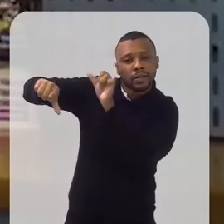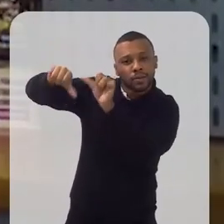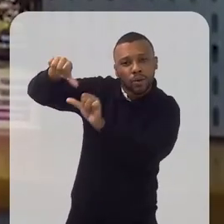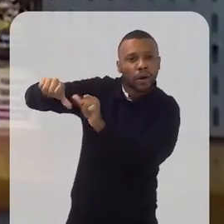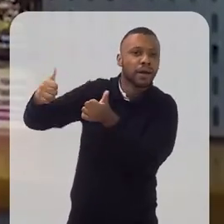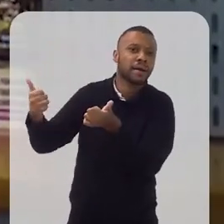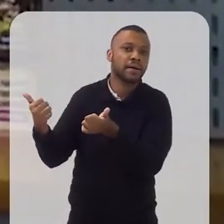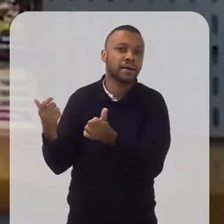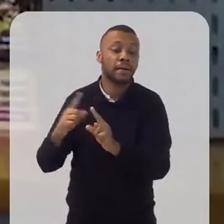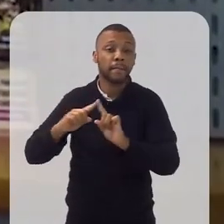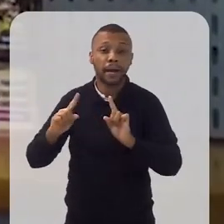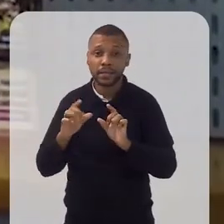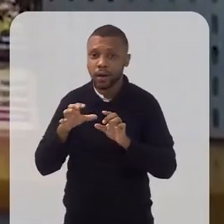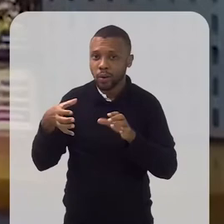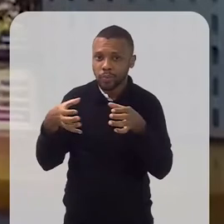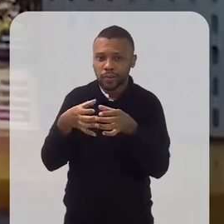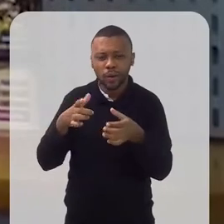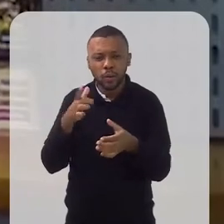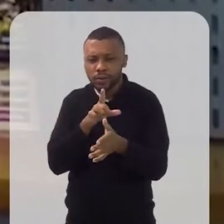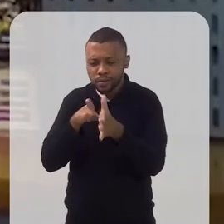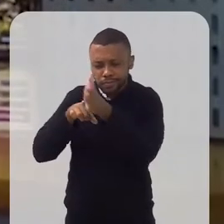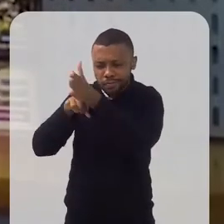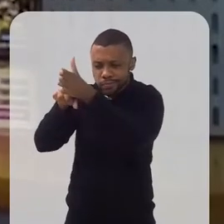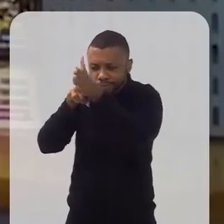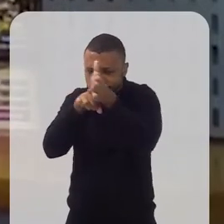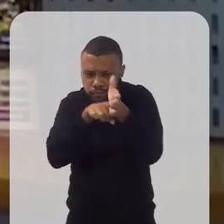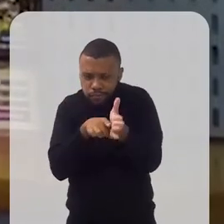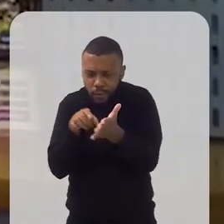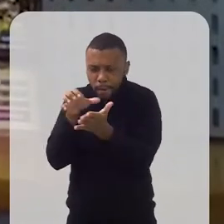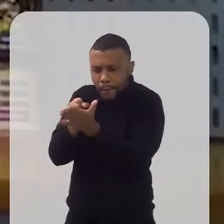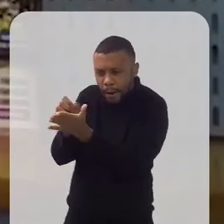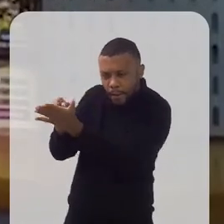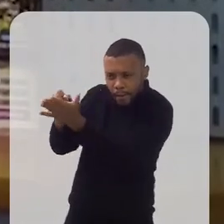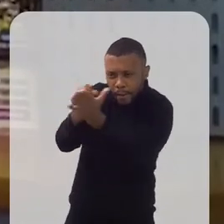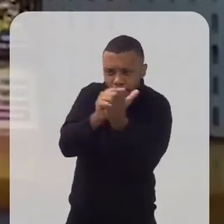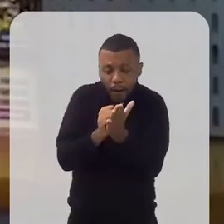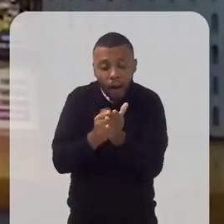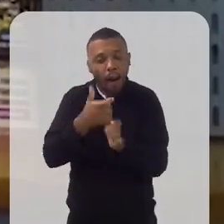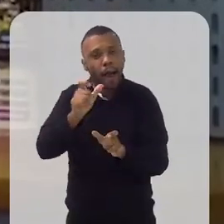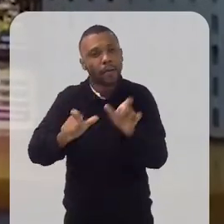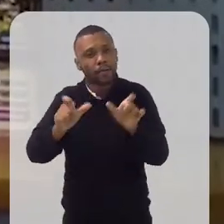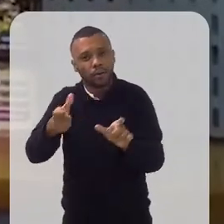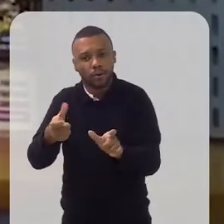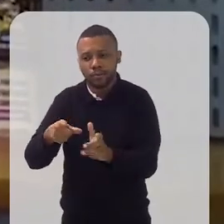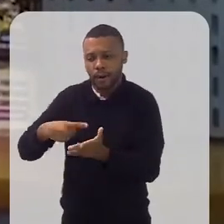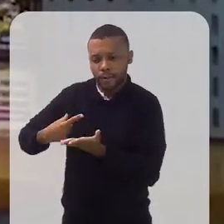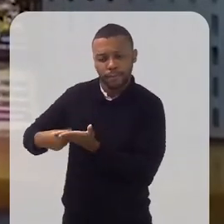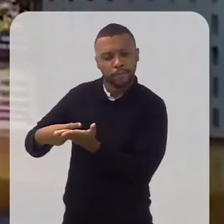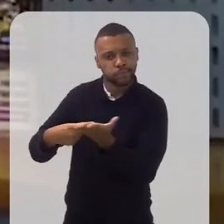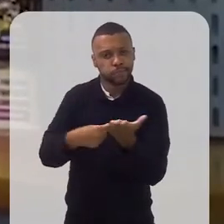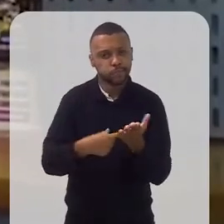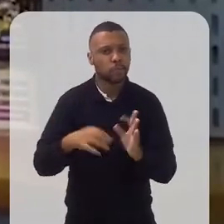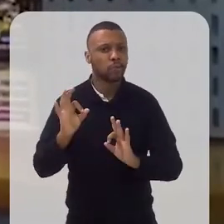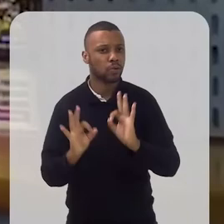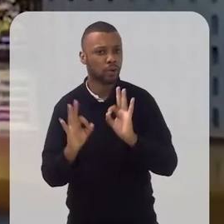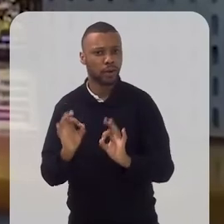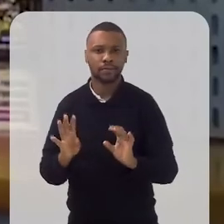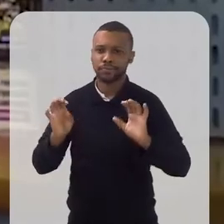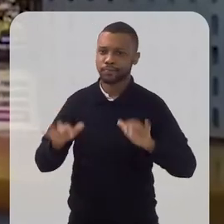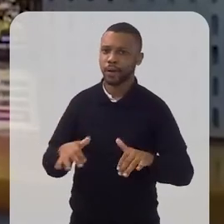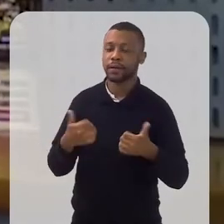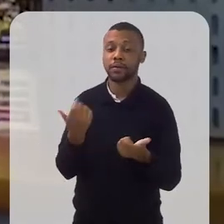recebendo o alimento. Mas as comunidades mapearam, eles fizeram o diagnóstico, eles cadastraram as pessoas de uma forma muito organizada.